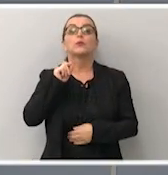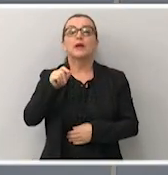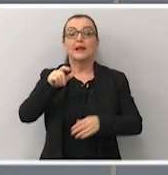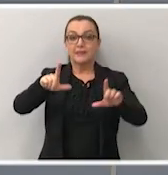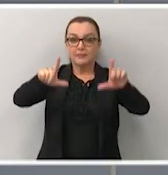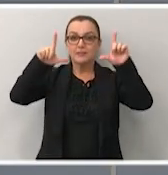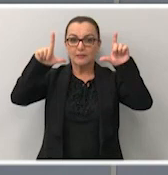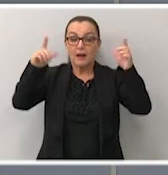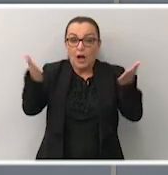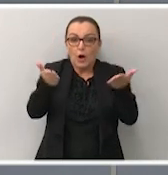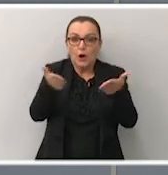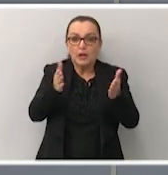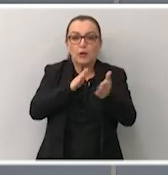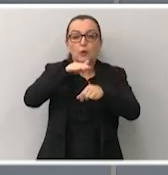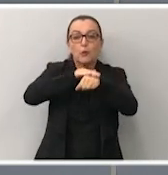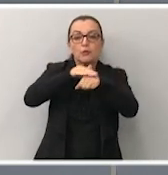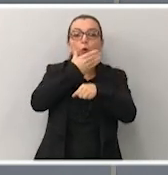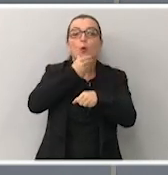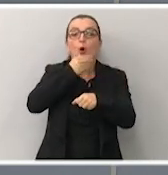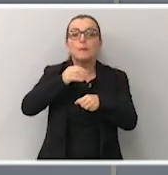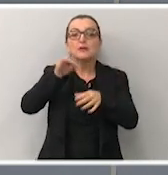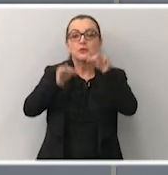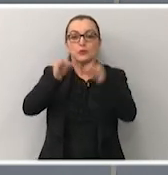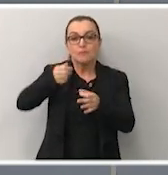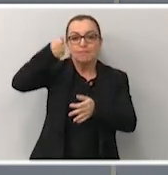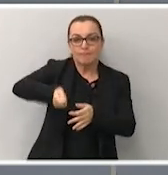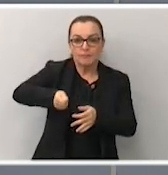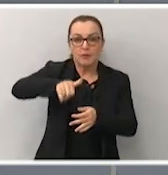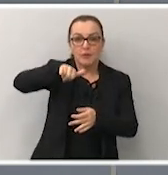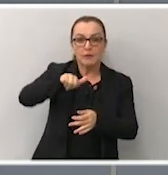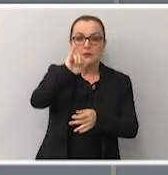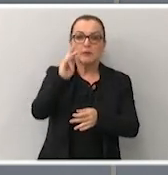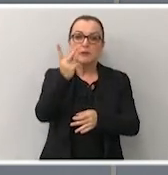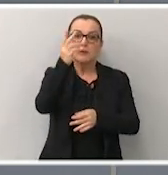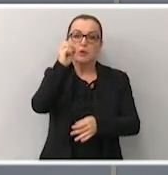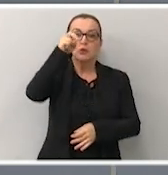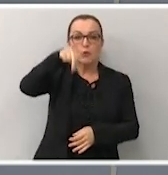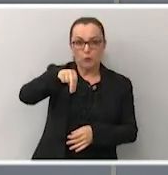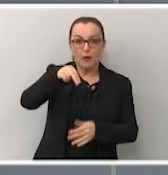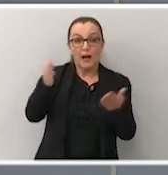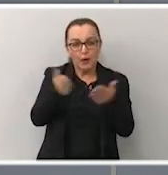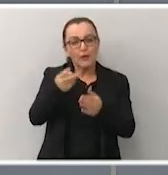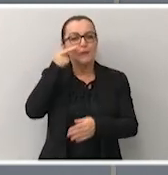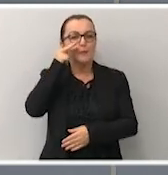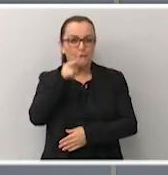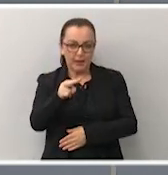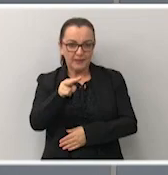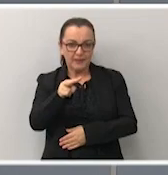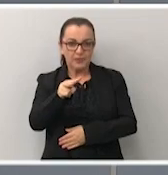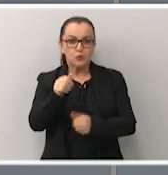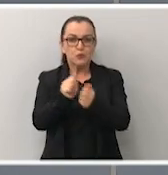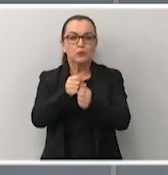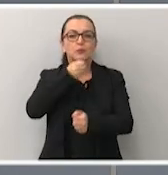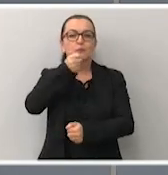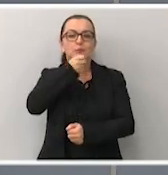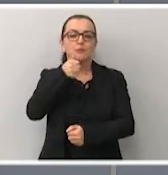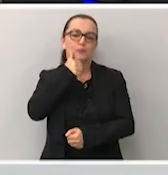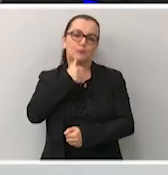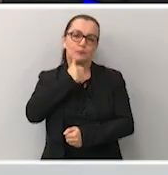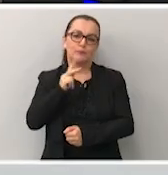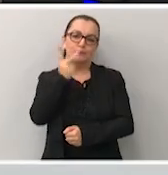Balanço Geral falou com o juiz eleitoral, Ion Tostes. Confira a entrevista exclusiva com a repórter Kelly Borges.